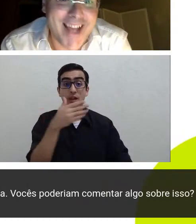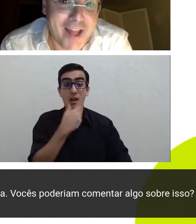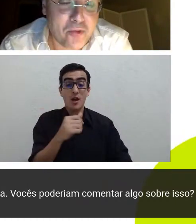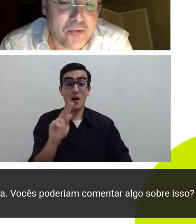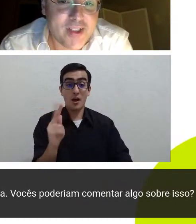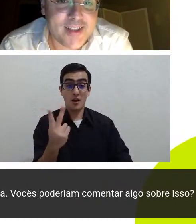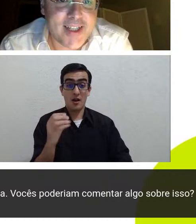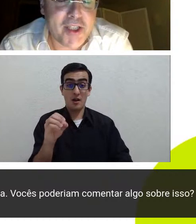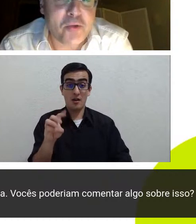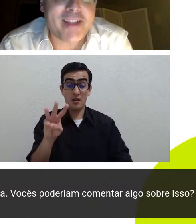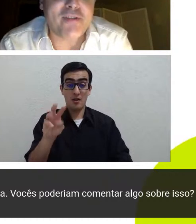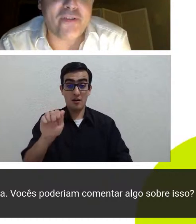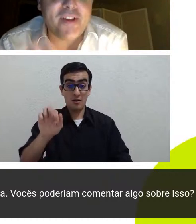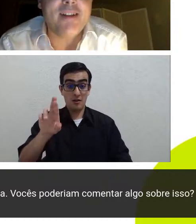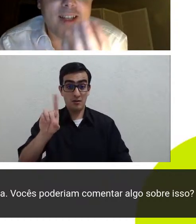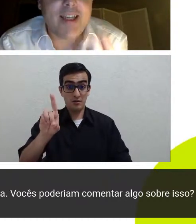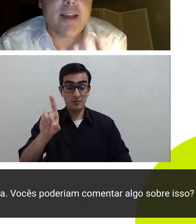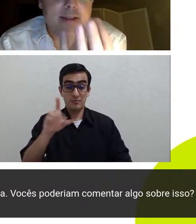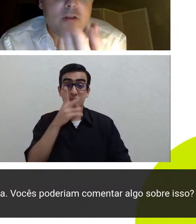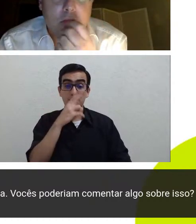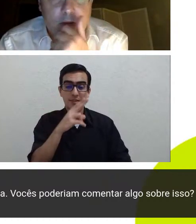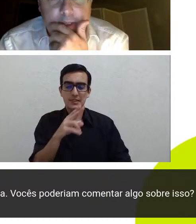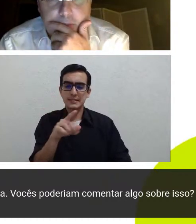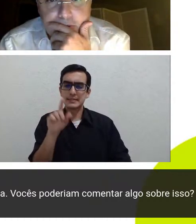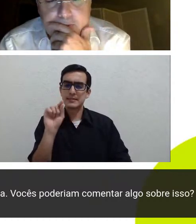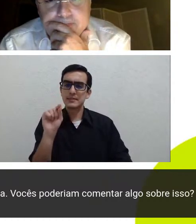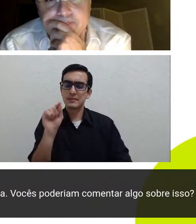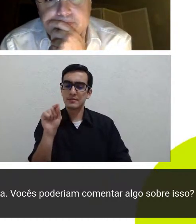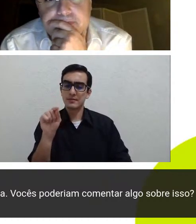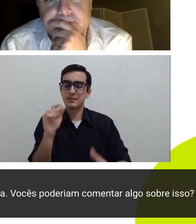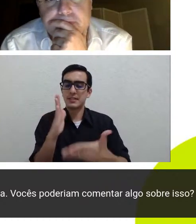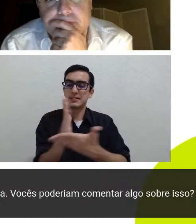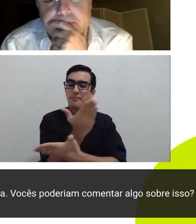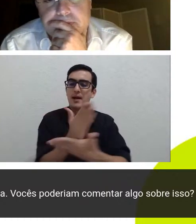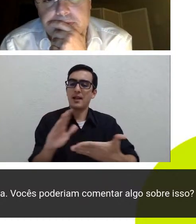desfasado daquilo que define riqueza no nosso tempo